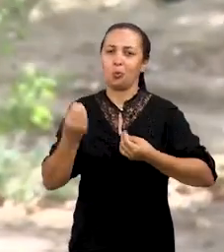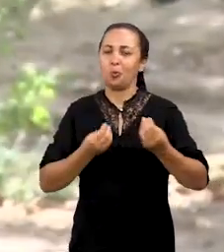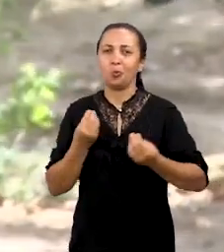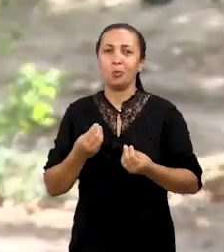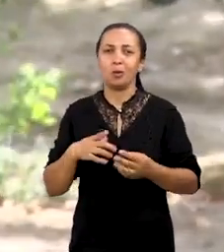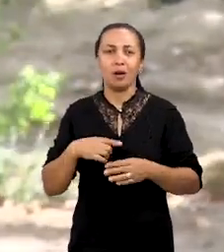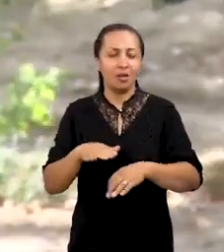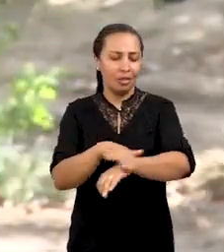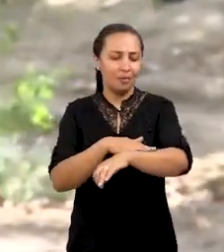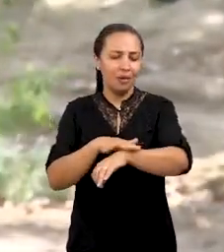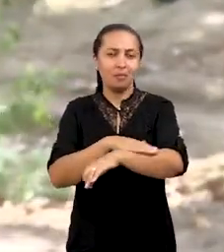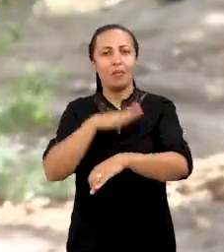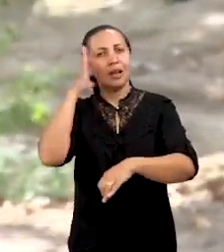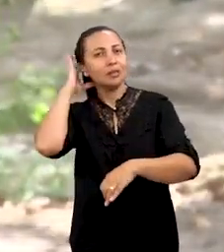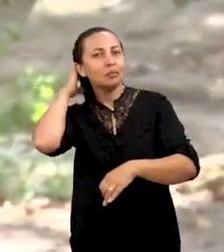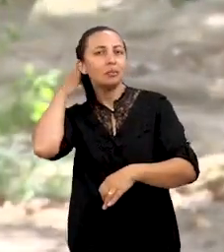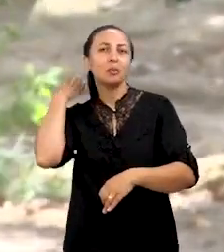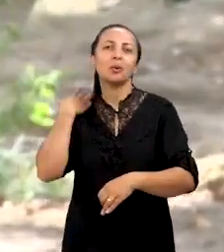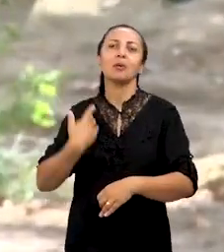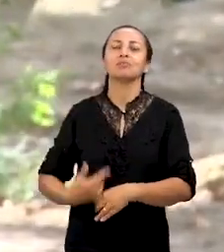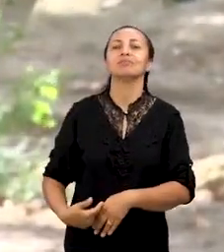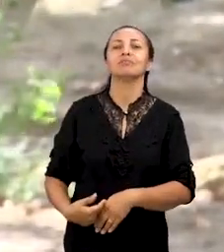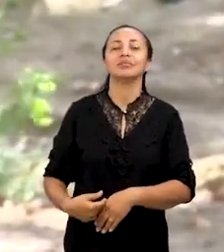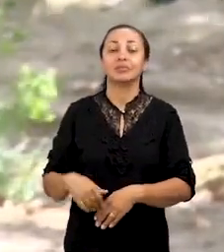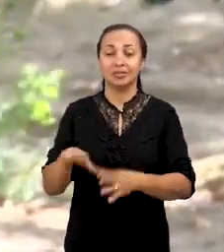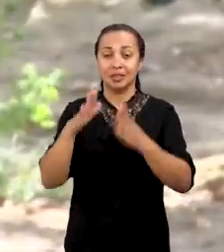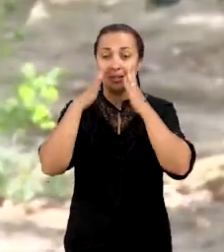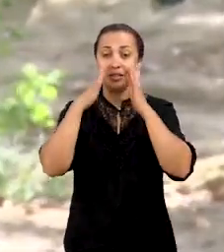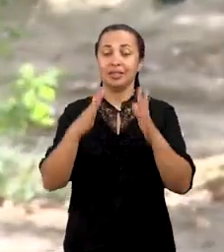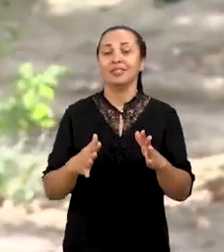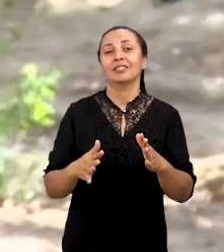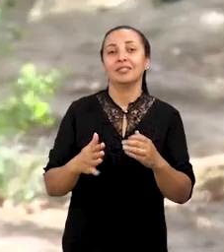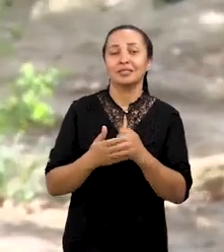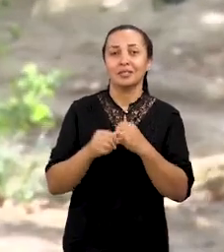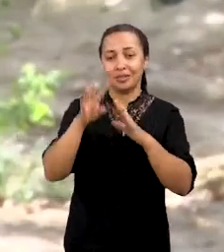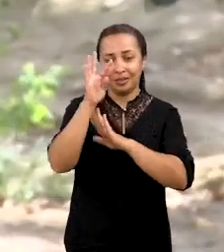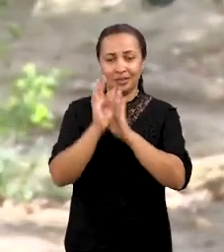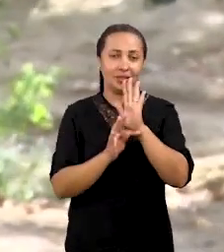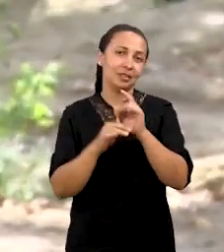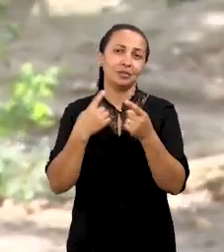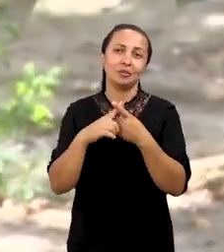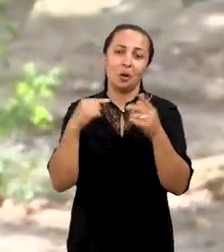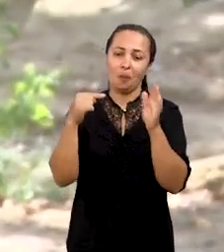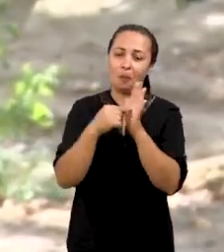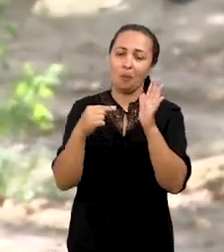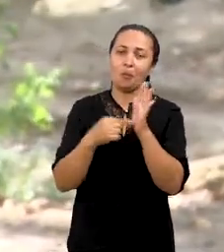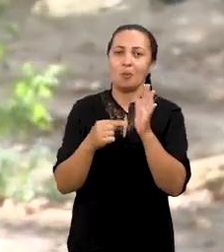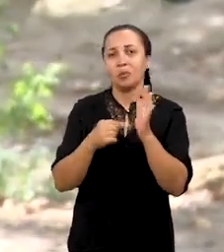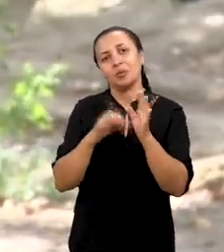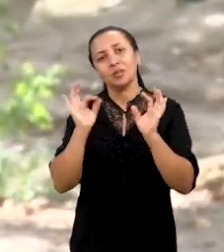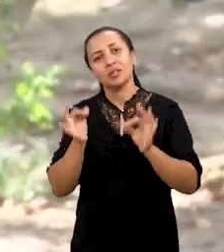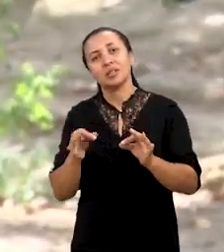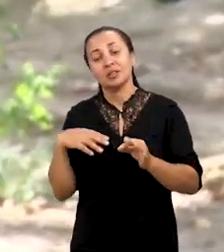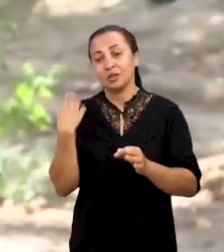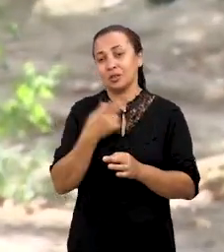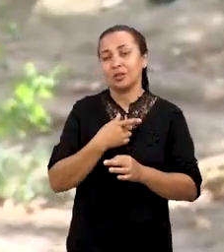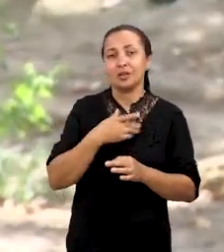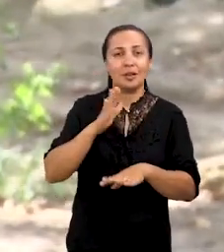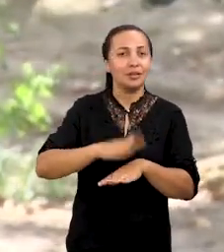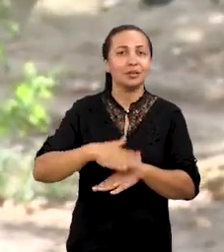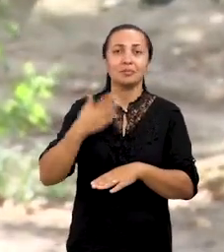do seu corpo, da sua pele, do seu cabelo. Isso chama muito a atenção no texto e é um dos pontos, inclusive, que a gente